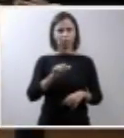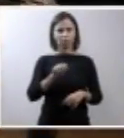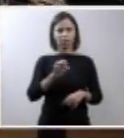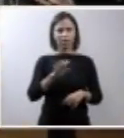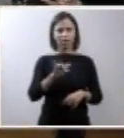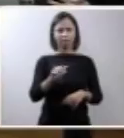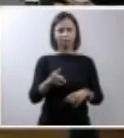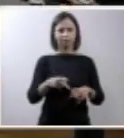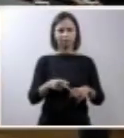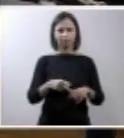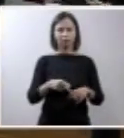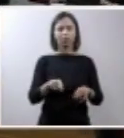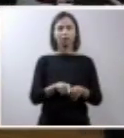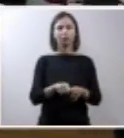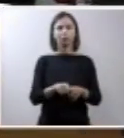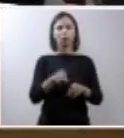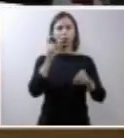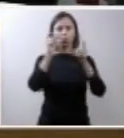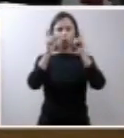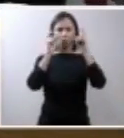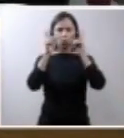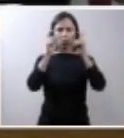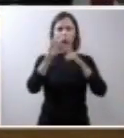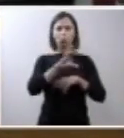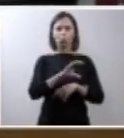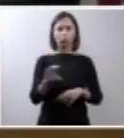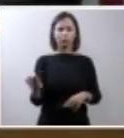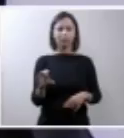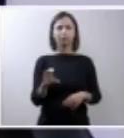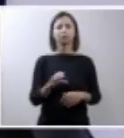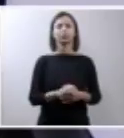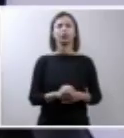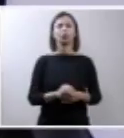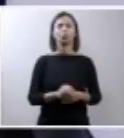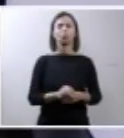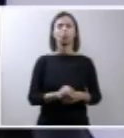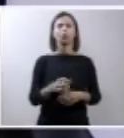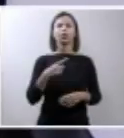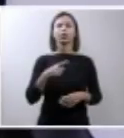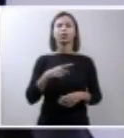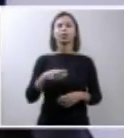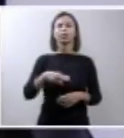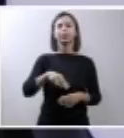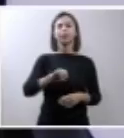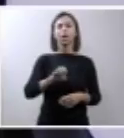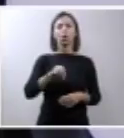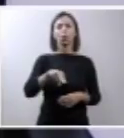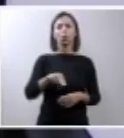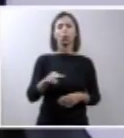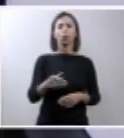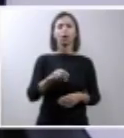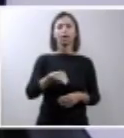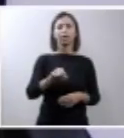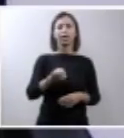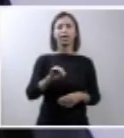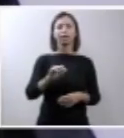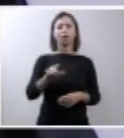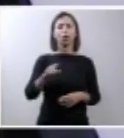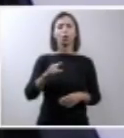serviço de neonatologia e da UTI neonatal do Hospital São Francisco.